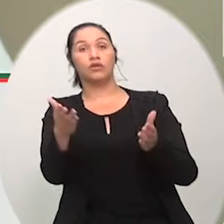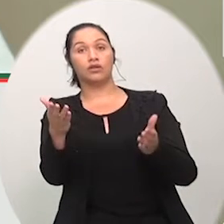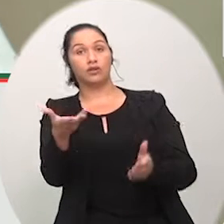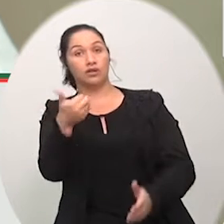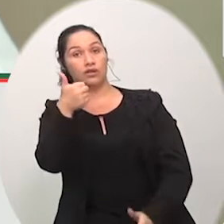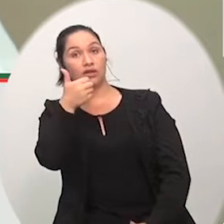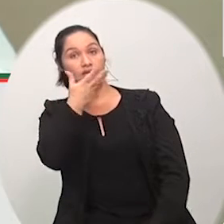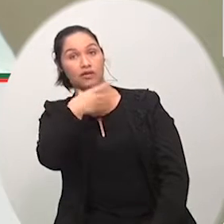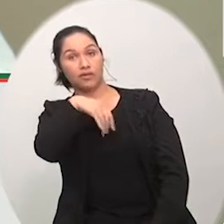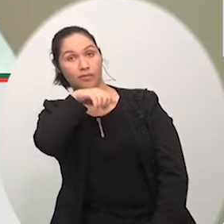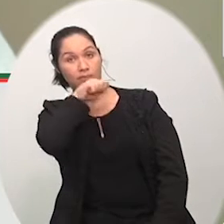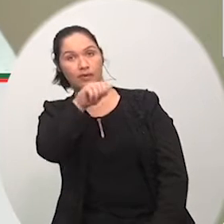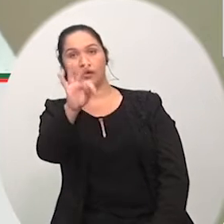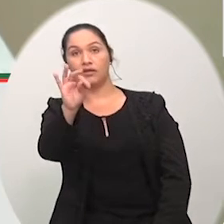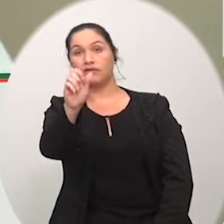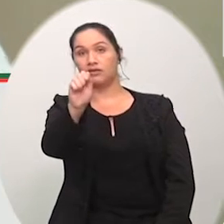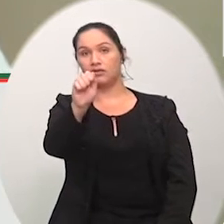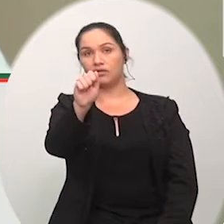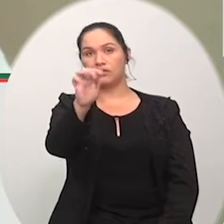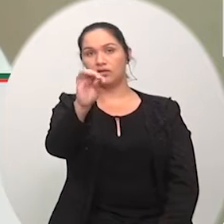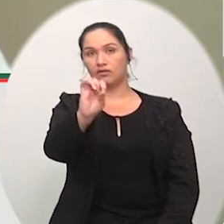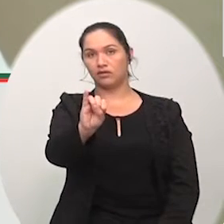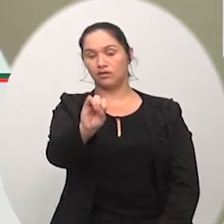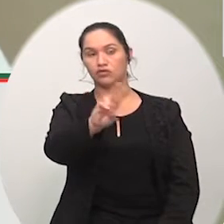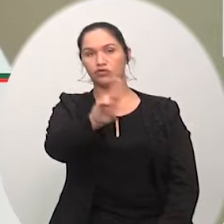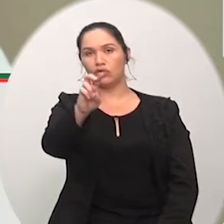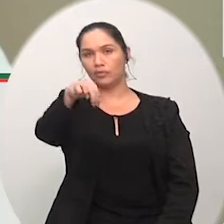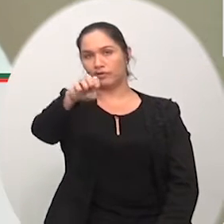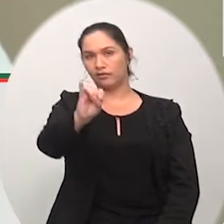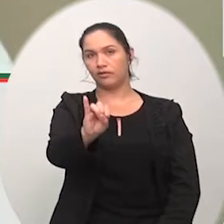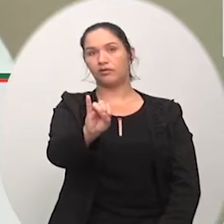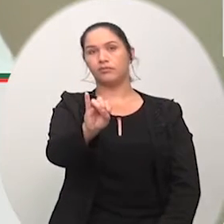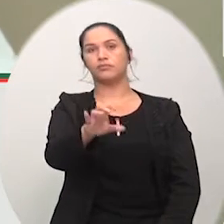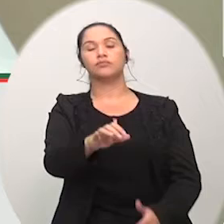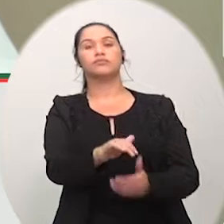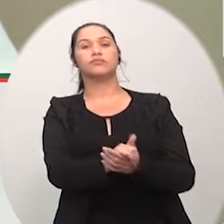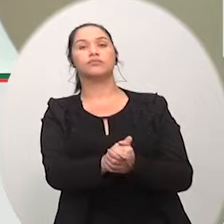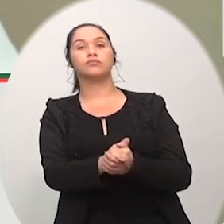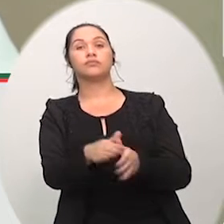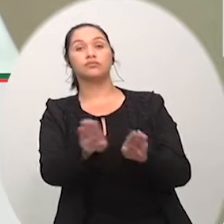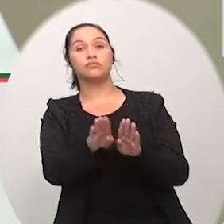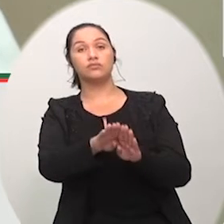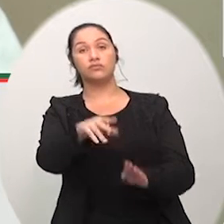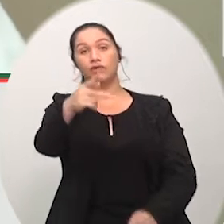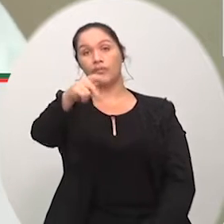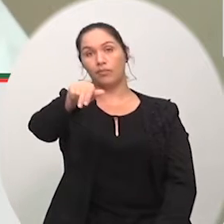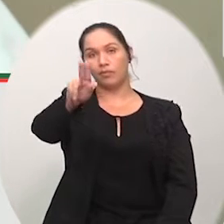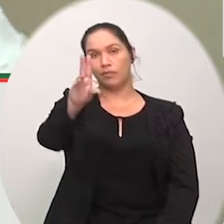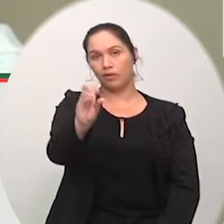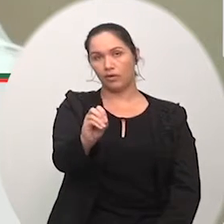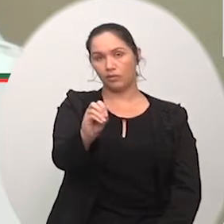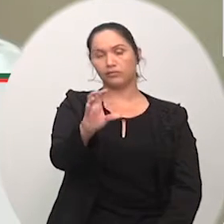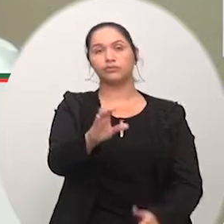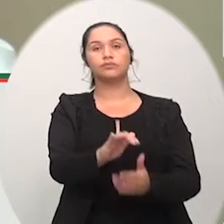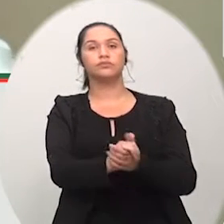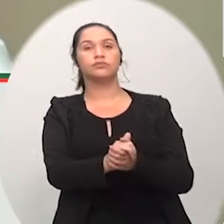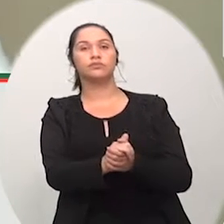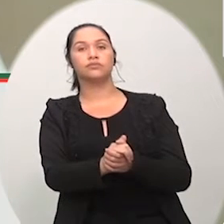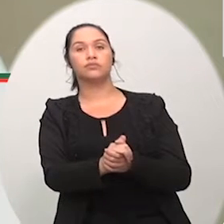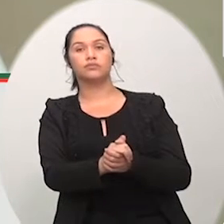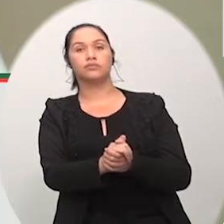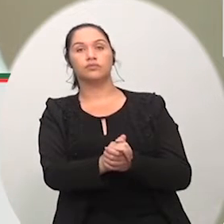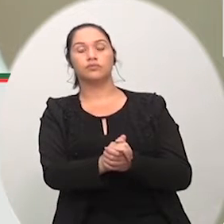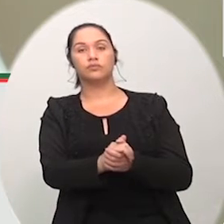Teixeira, Ney Teixeira, votou contra o Zé Paulo Serafim, e votou contra o